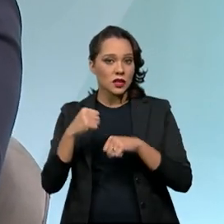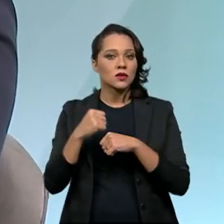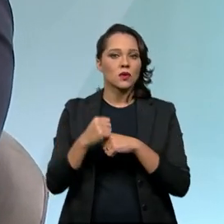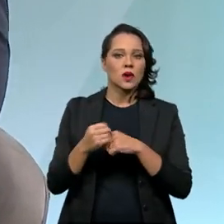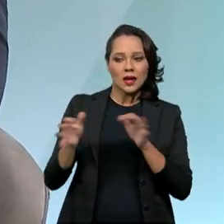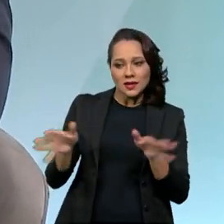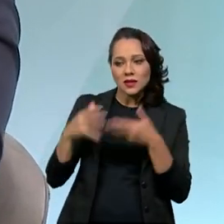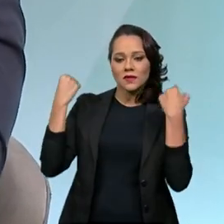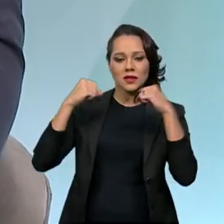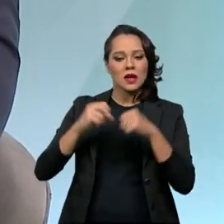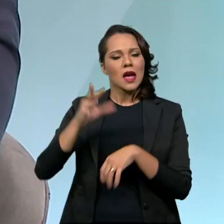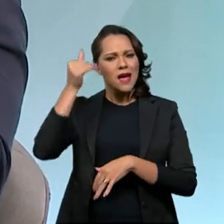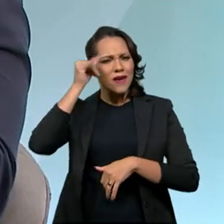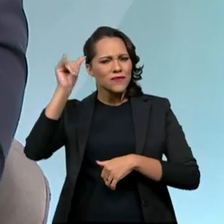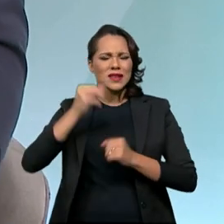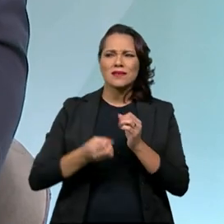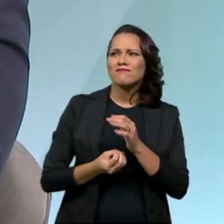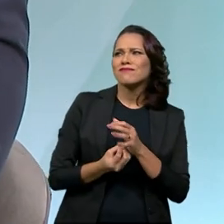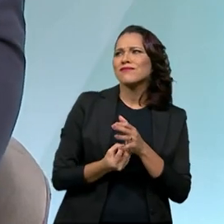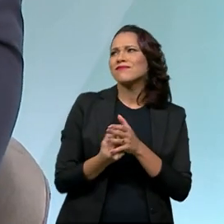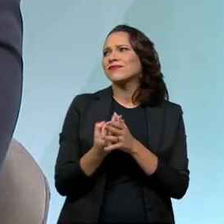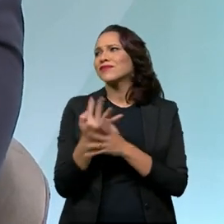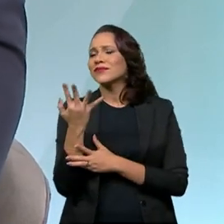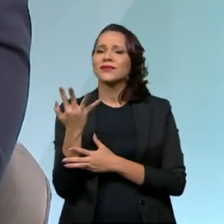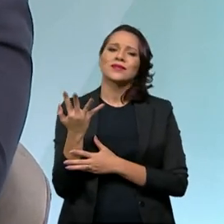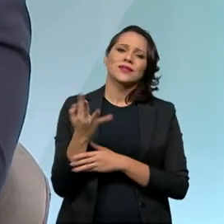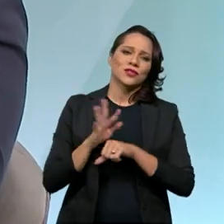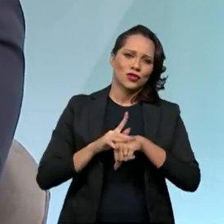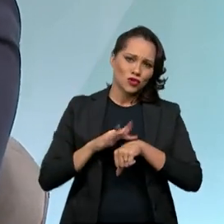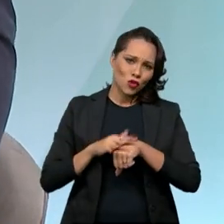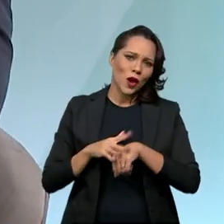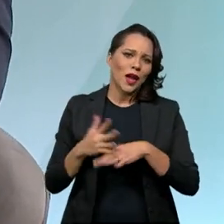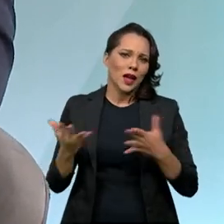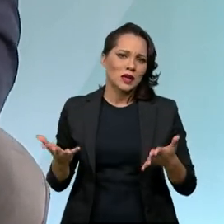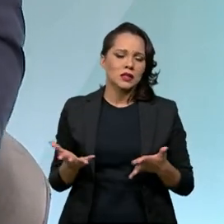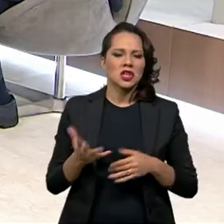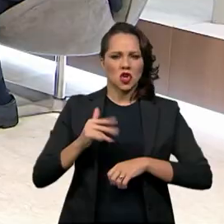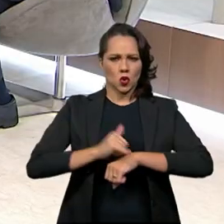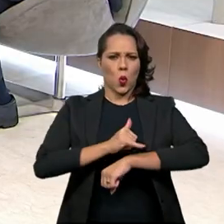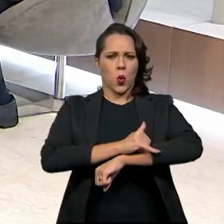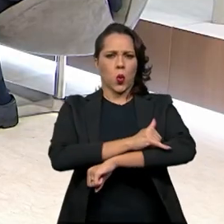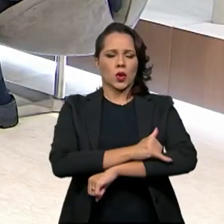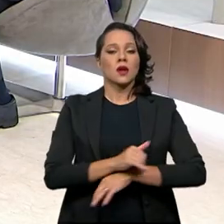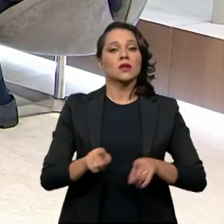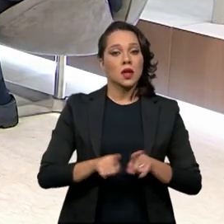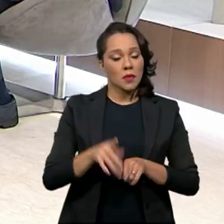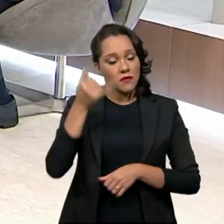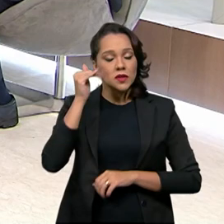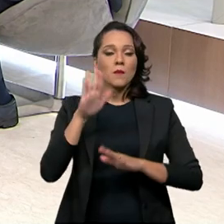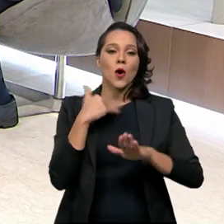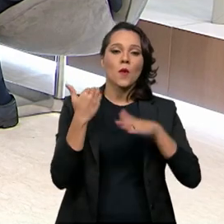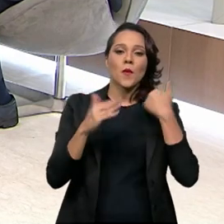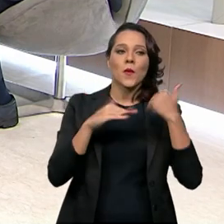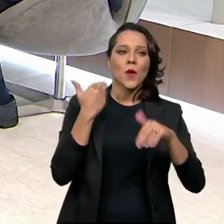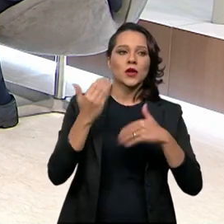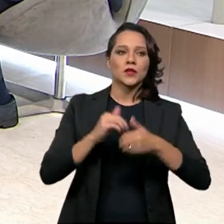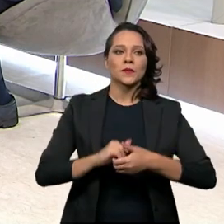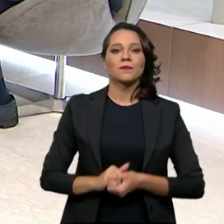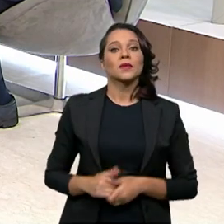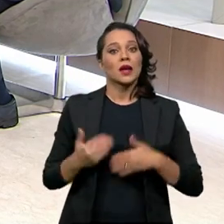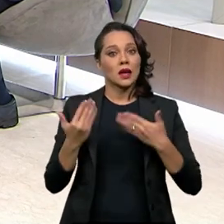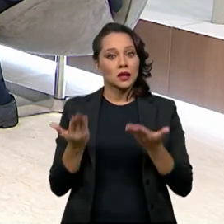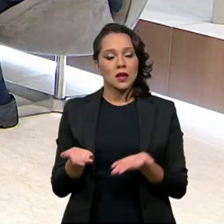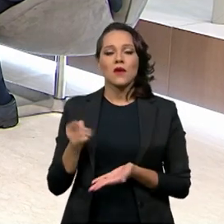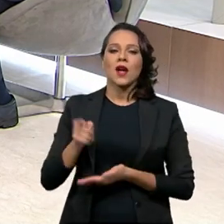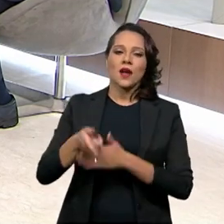gente evita diversos milhares de casos de, não só morbidade, mas de mortalidade por doença cardiovascular. Então, na